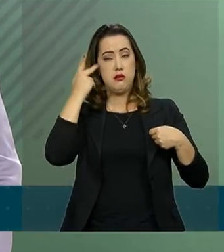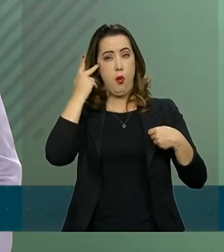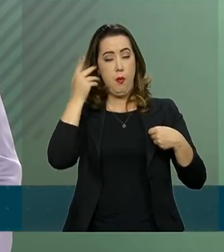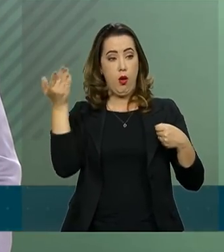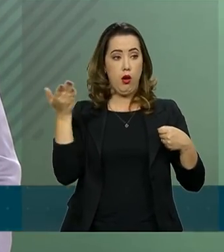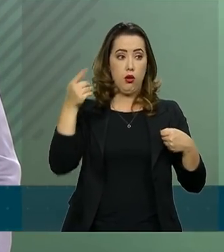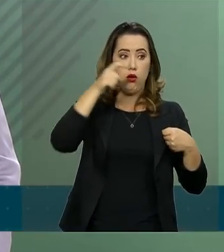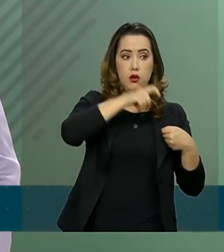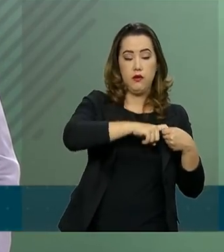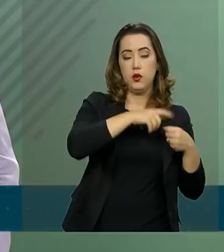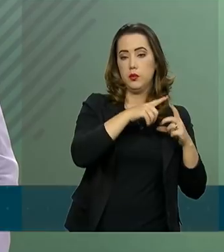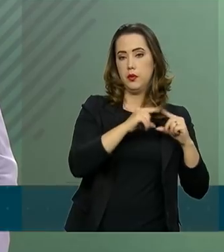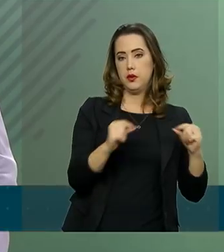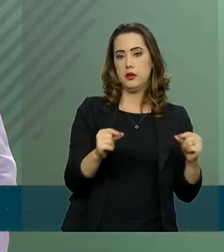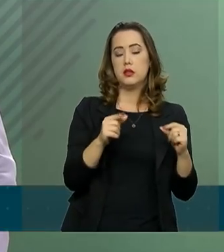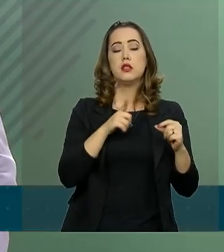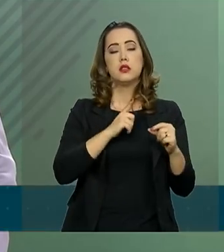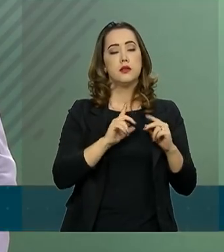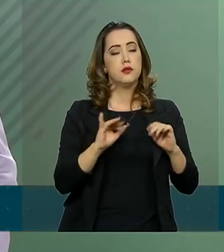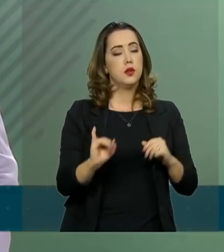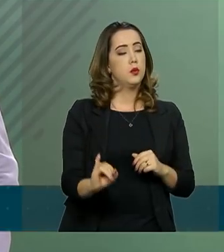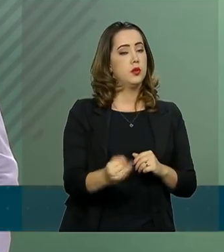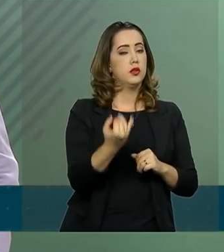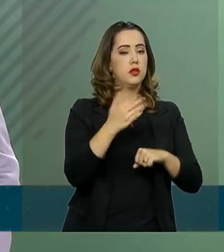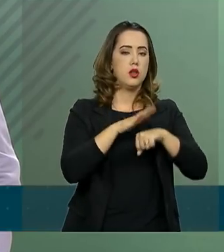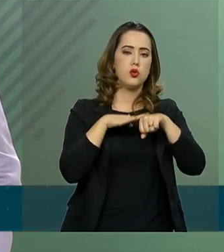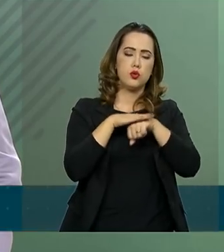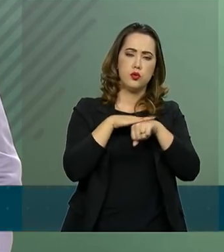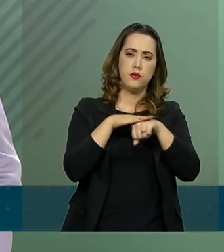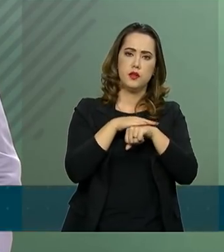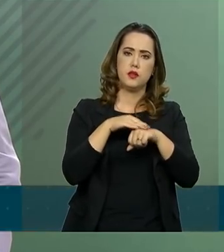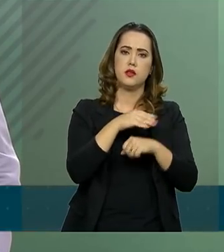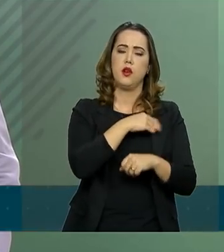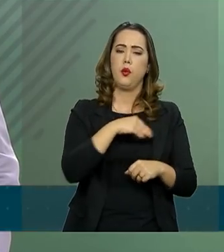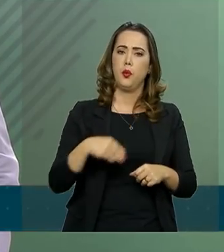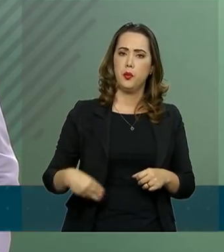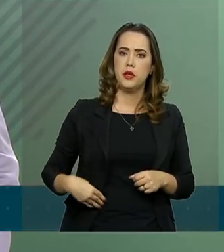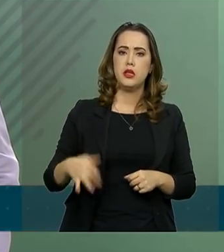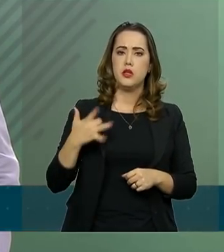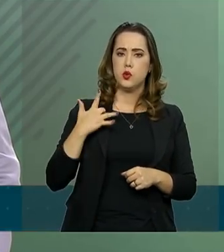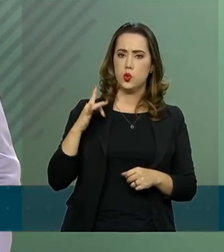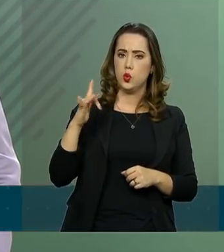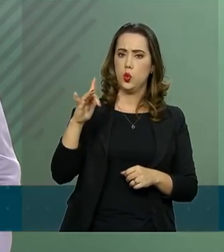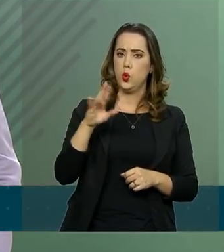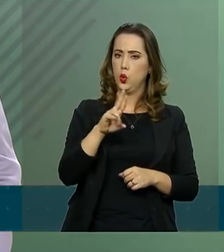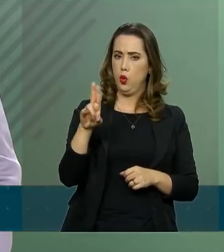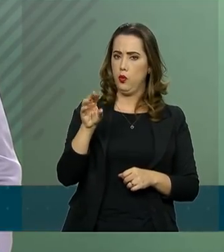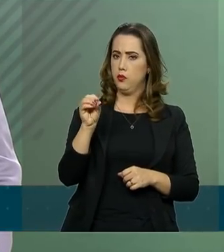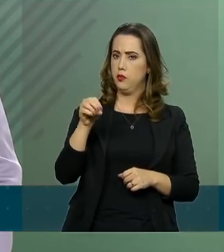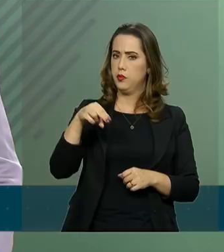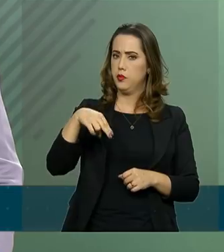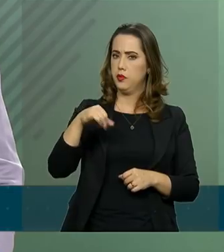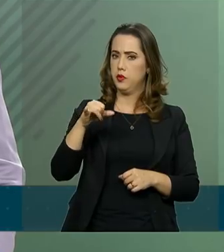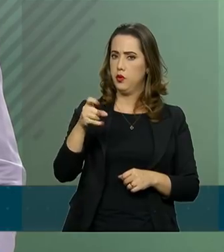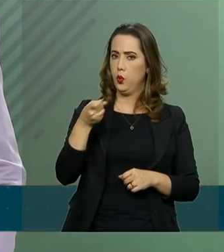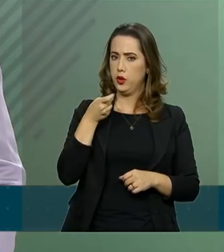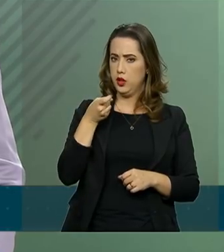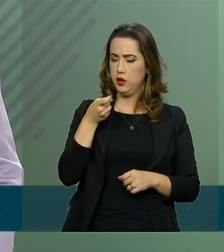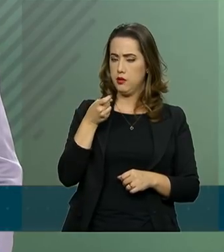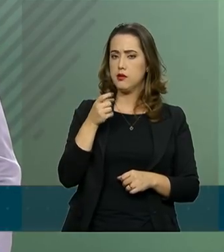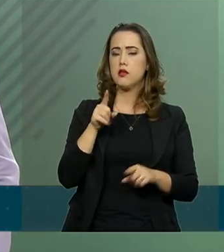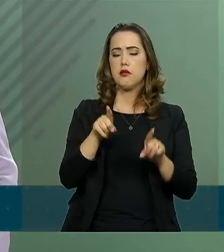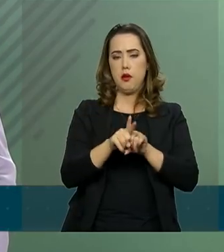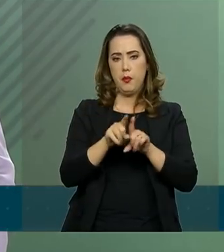ele teve a oportunidade de conversar com o ministro Onyx Lorenzoni, com o ministro Paulo Guedes,